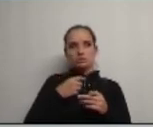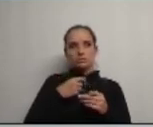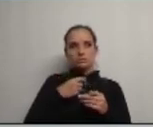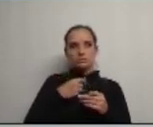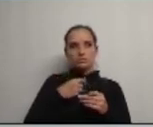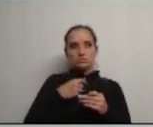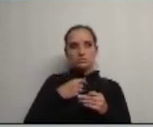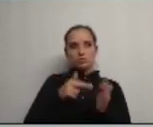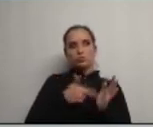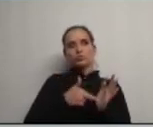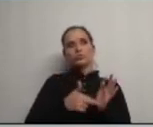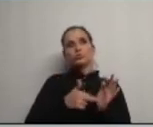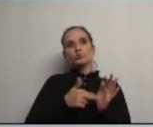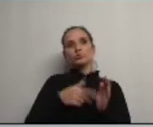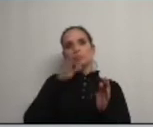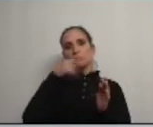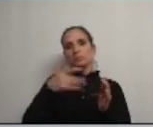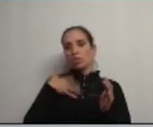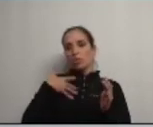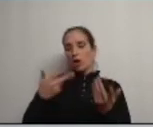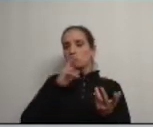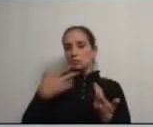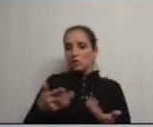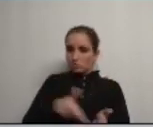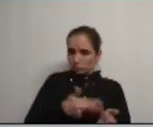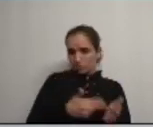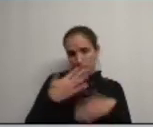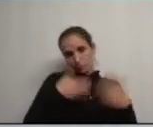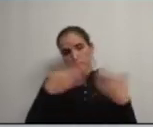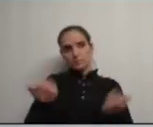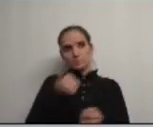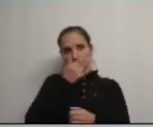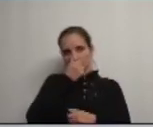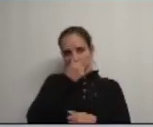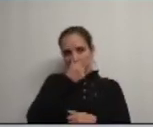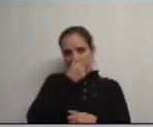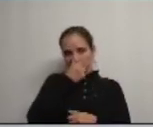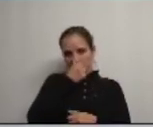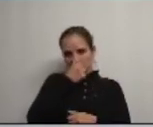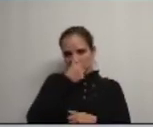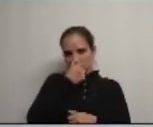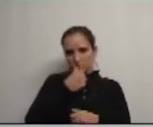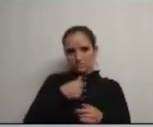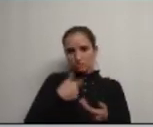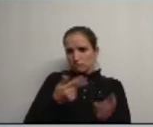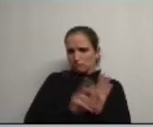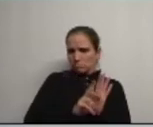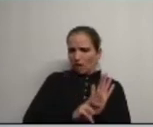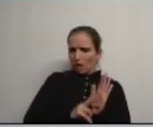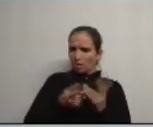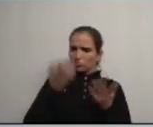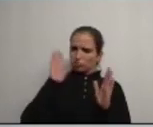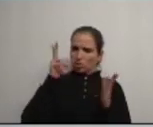ou não pode ficar a aguardar se o Sr. Presidente não pretender responder agora tem de avançar eu só estou a seguir as regras do modelo